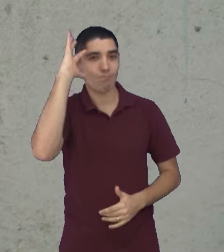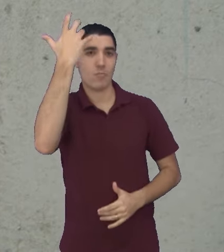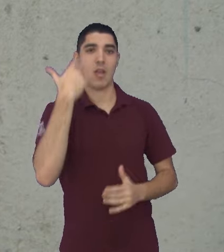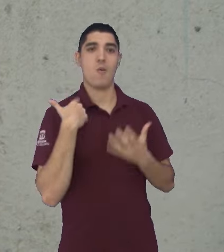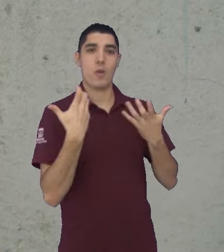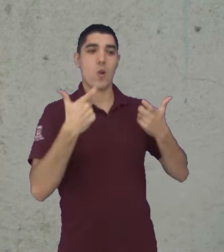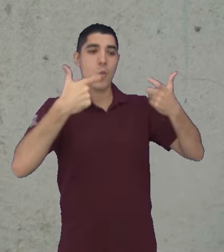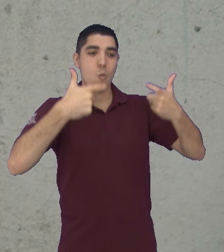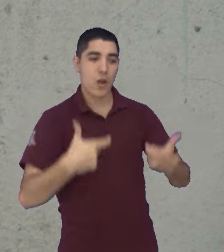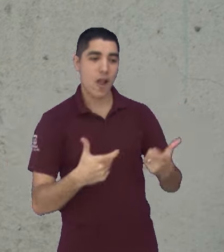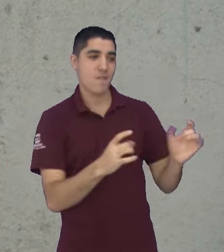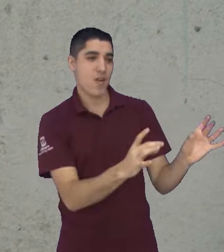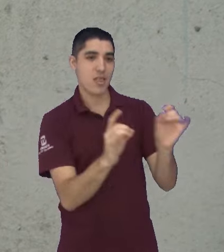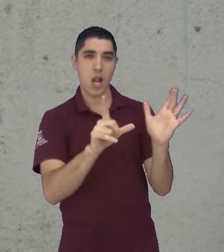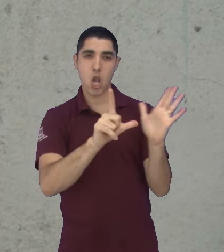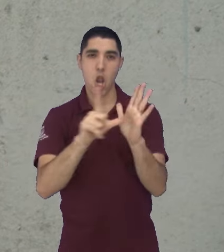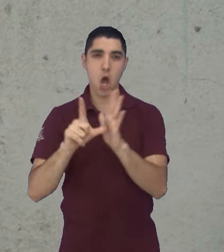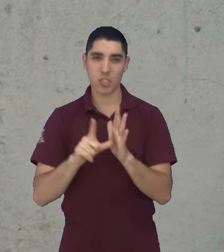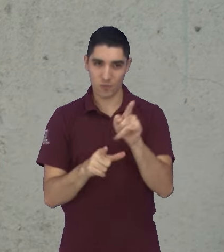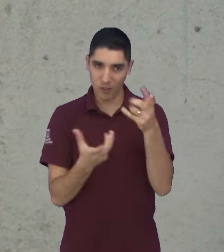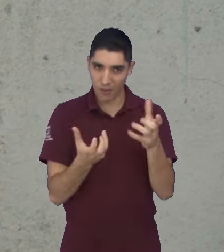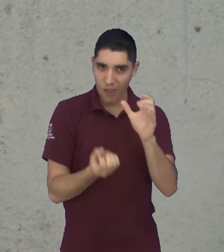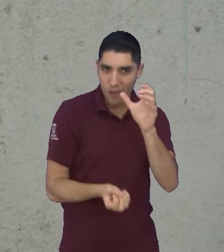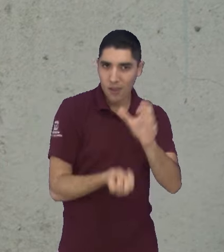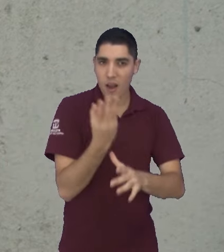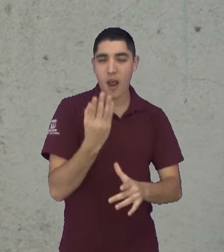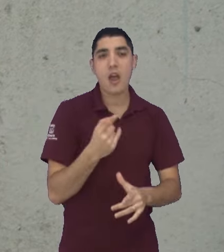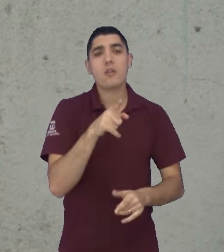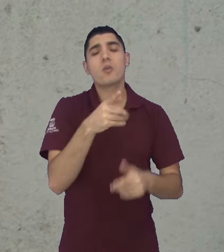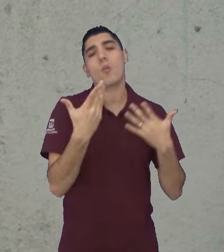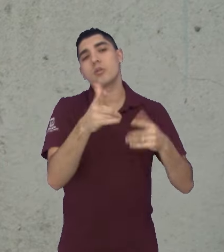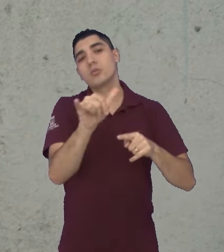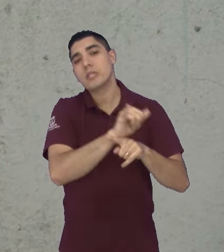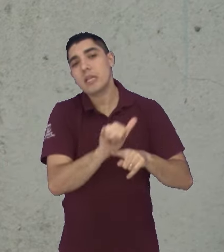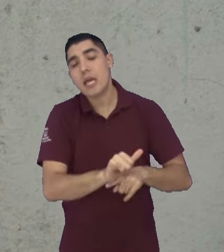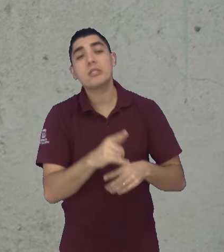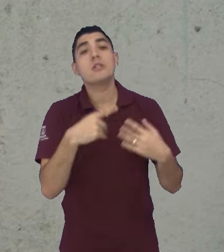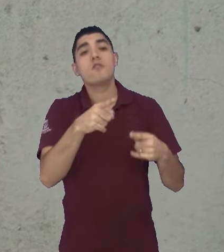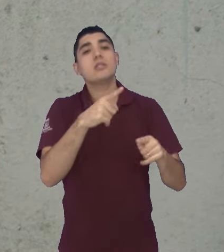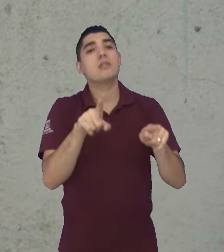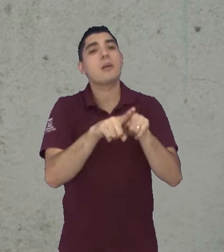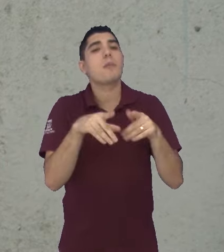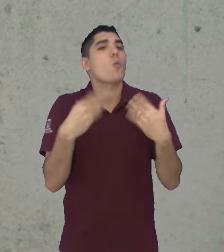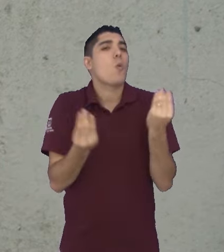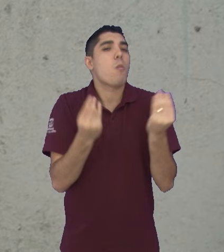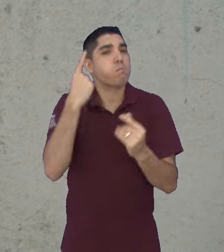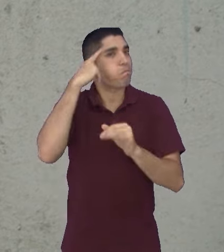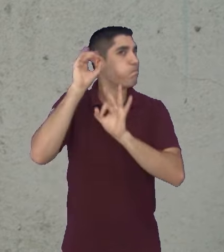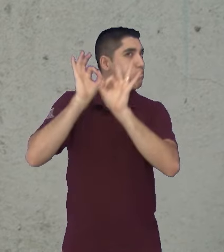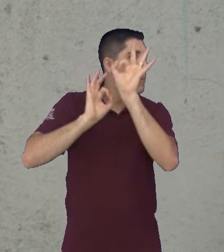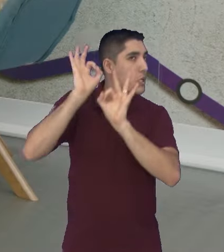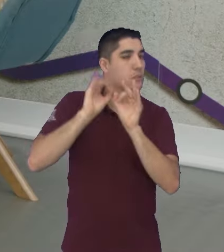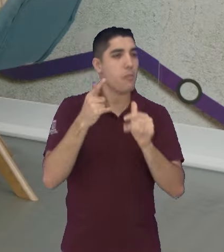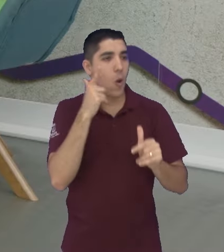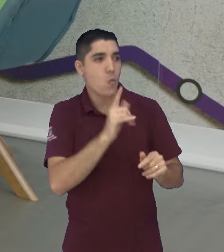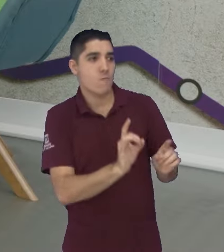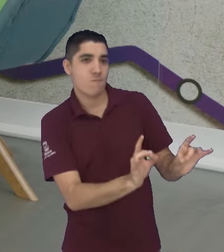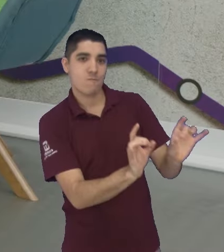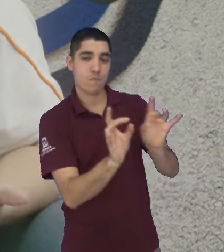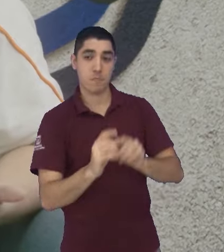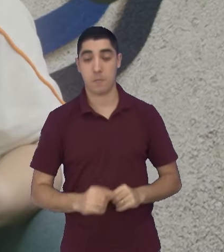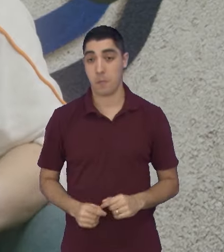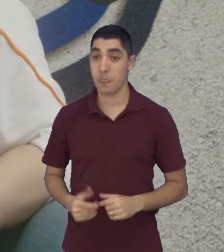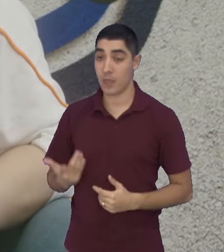ter um local de venda. Eu queria que você contasse sobre as suas estratégias e planejamento para a realização, né? Esse próximo passo aí na sua carreira. Como uma